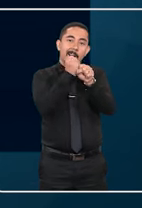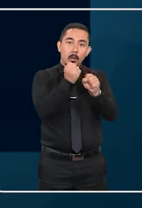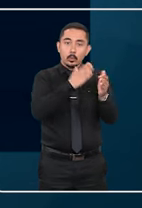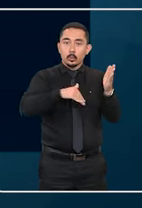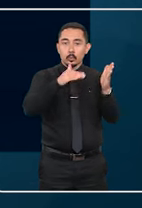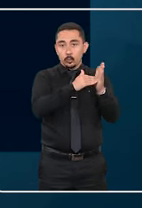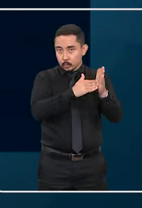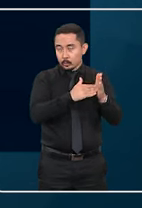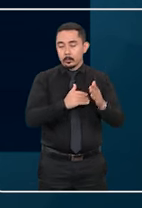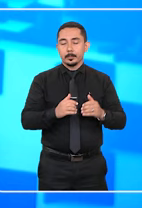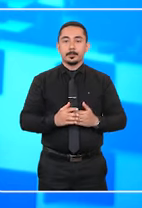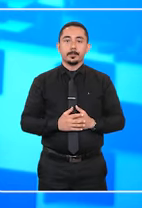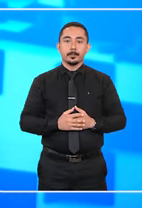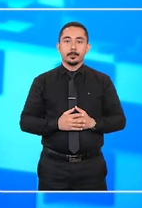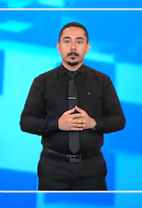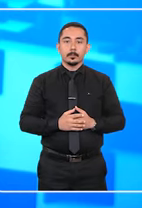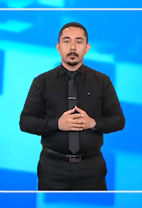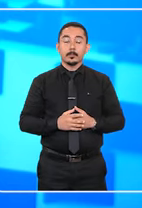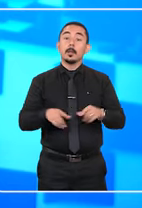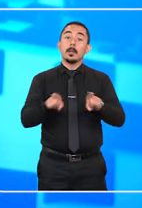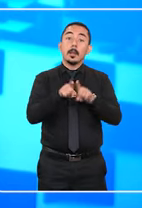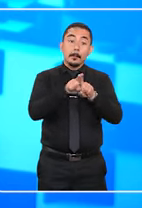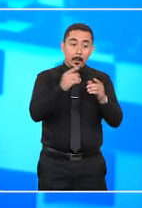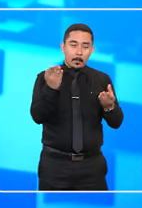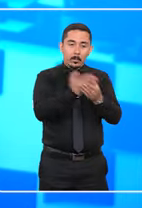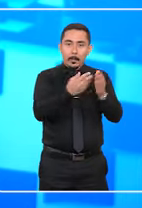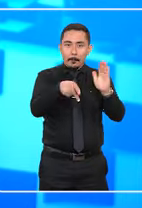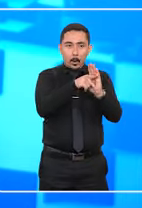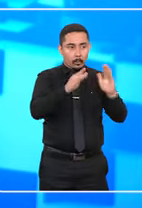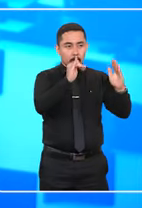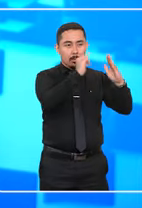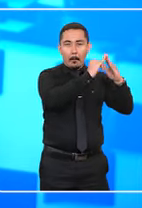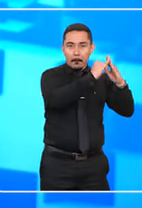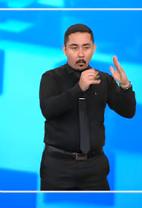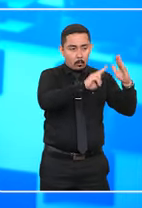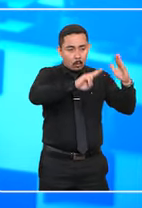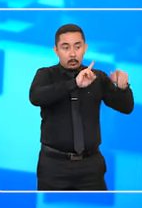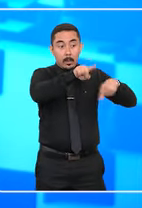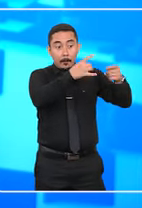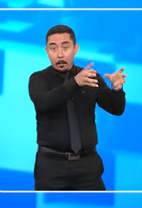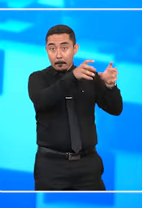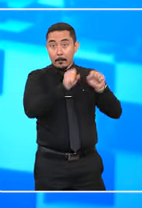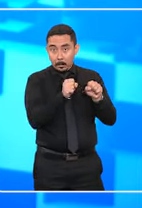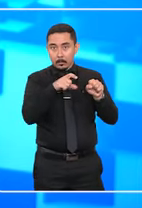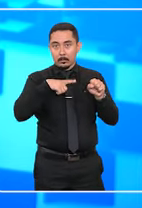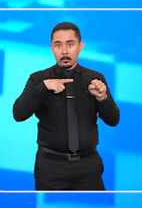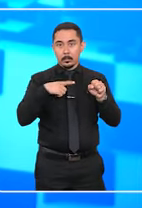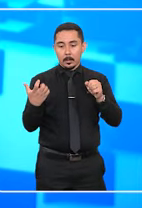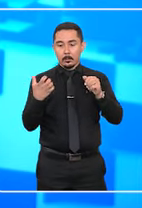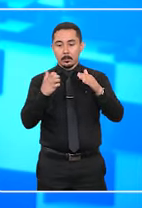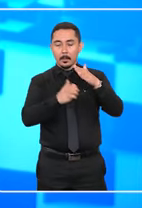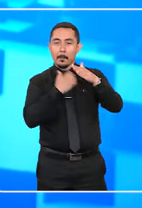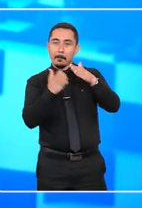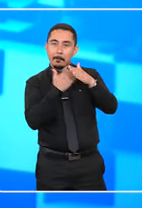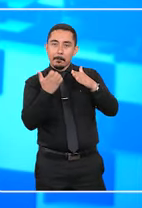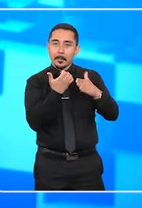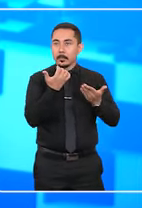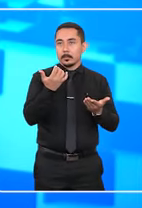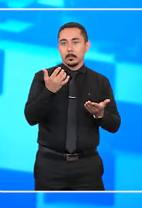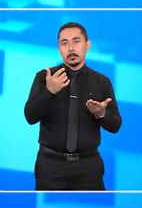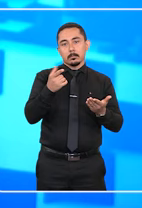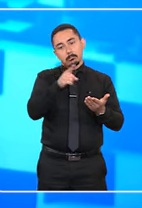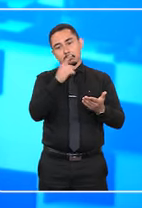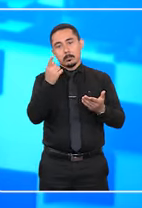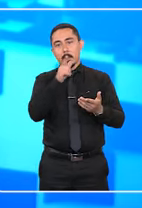cálculo do montante devido. Em o caso de uso capião envolvendo concessionária de saneamento básico, o STJ